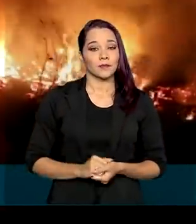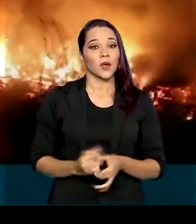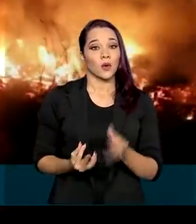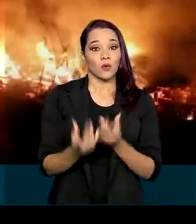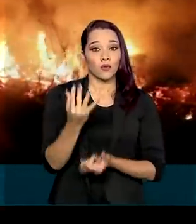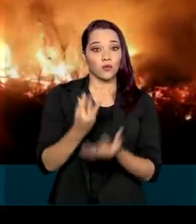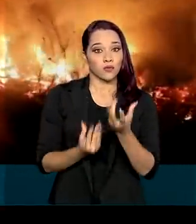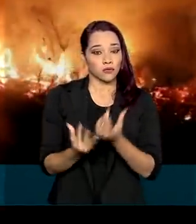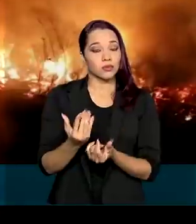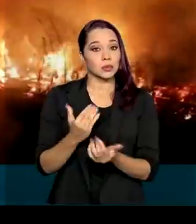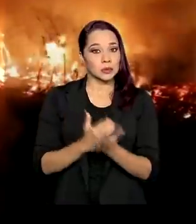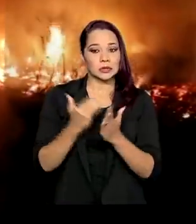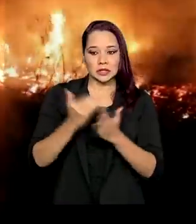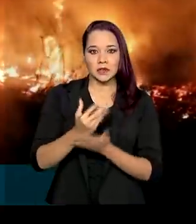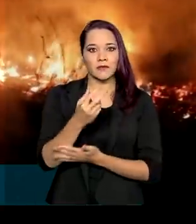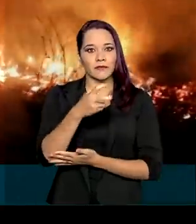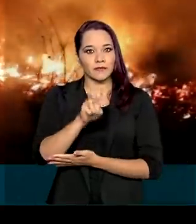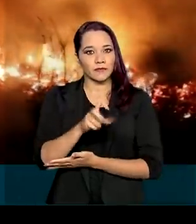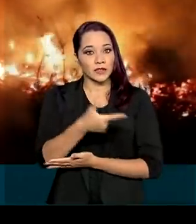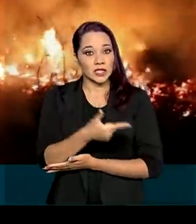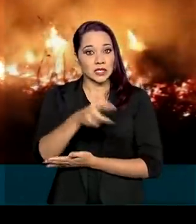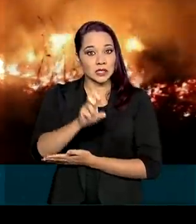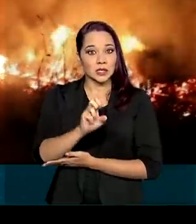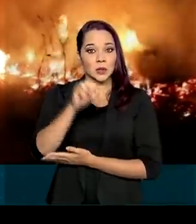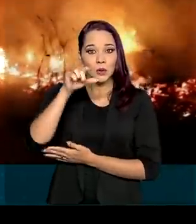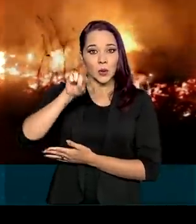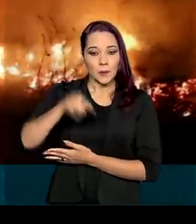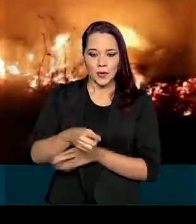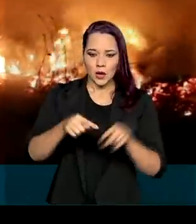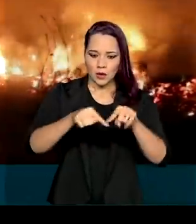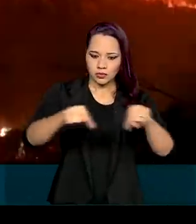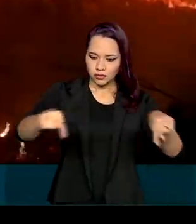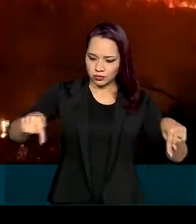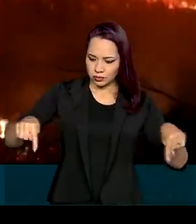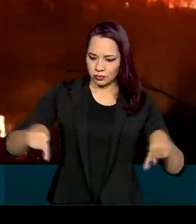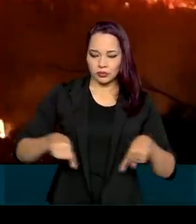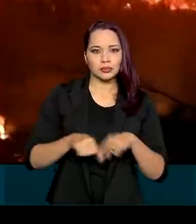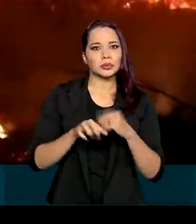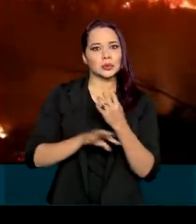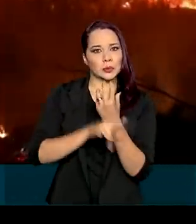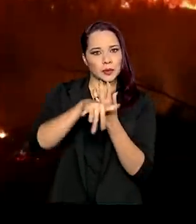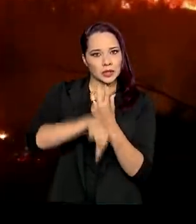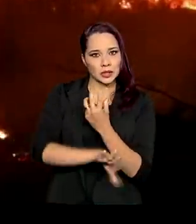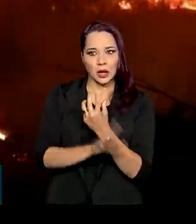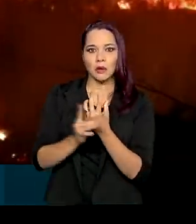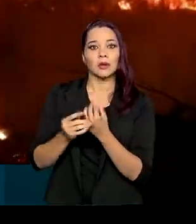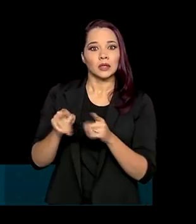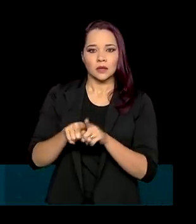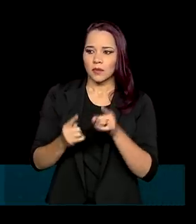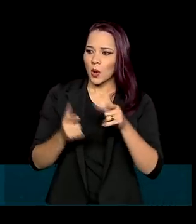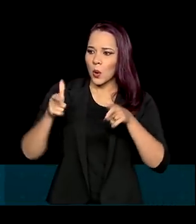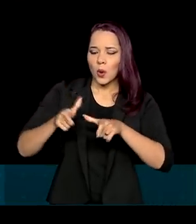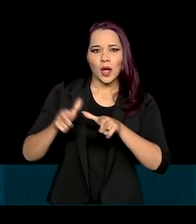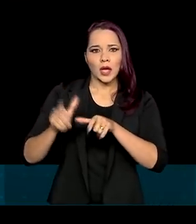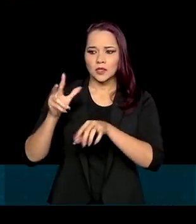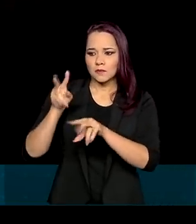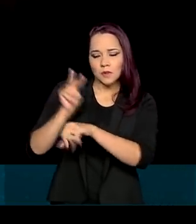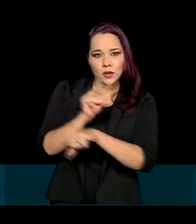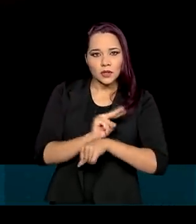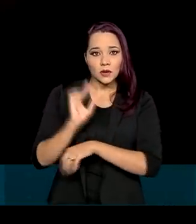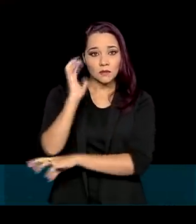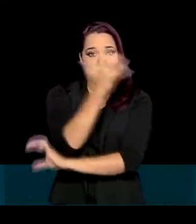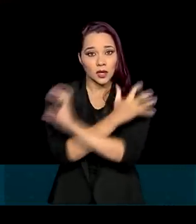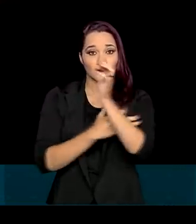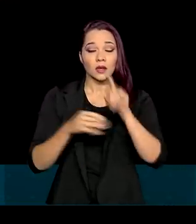atingiu mais de 25 mil hectares do bioma pantaneiro, atingindo áreas de preservação permanentes e os limites